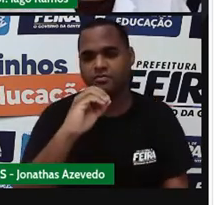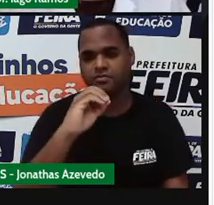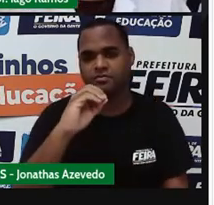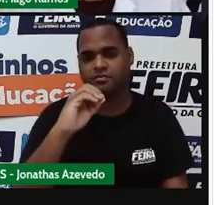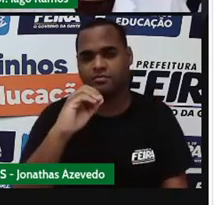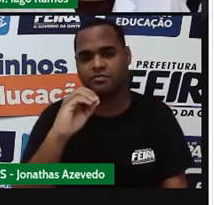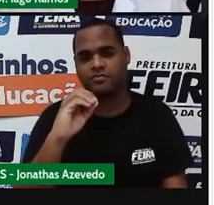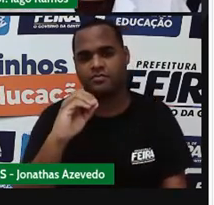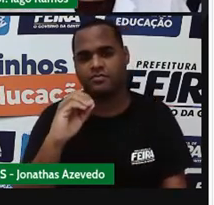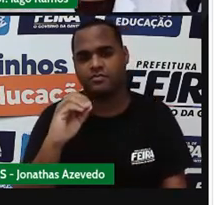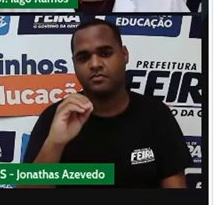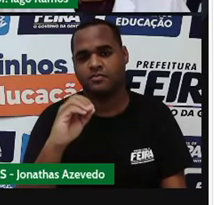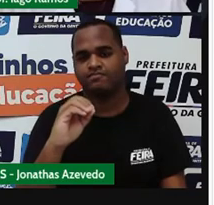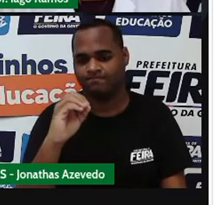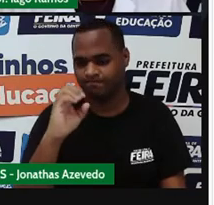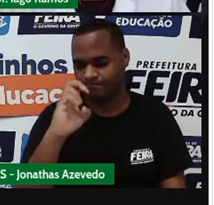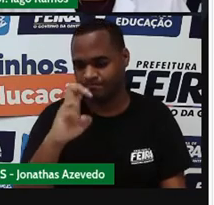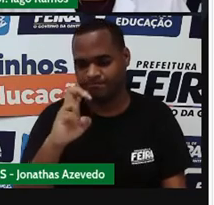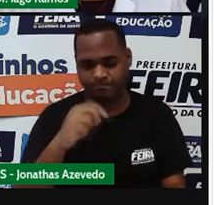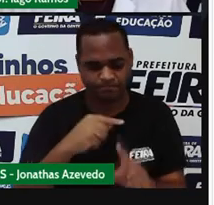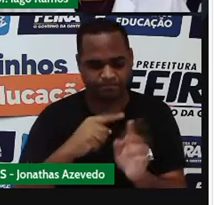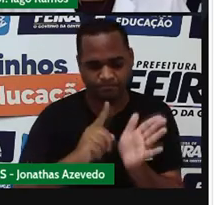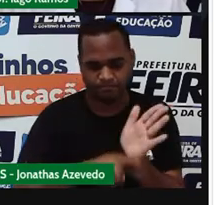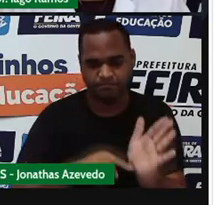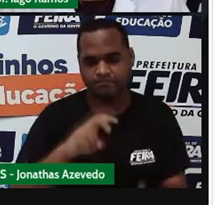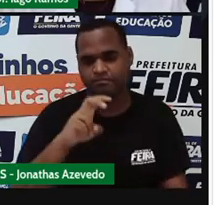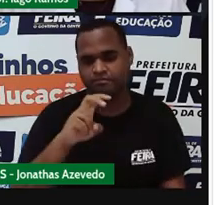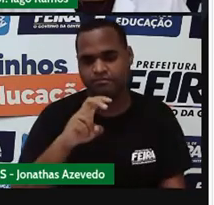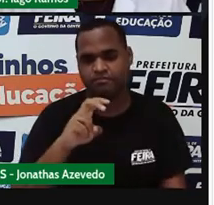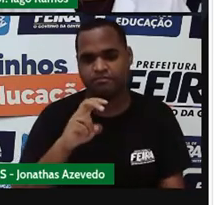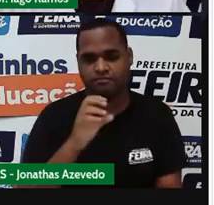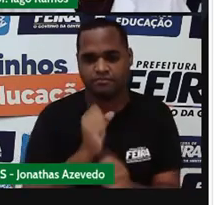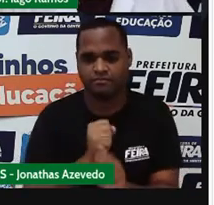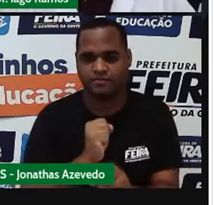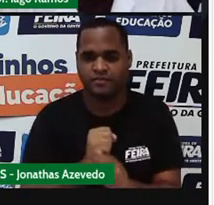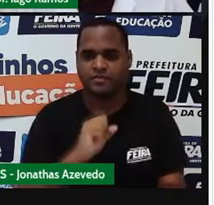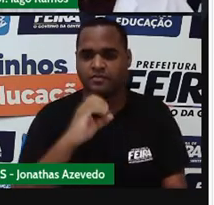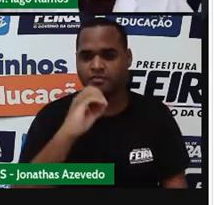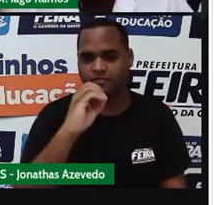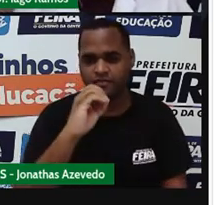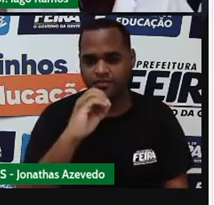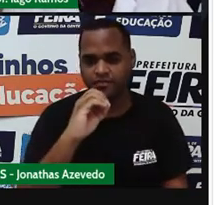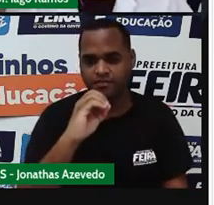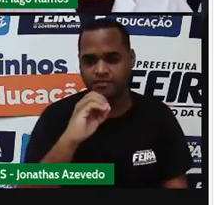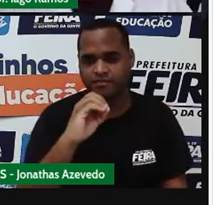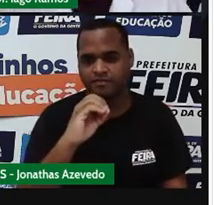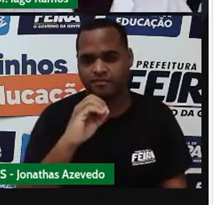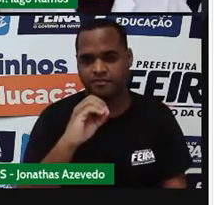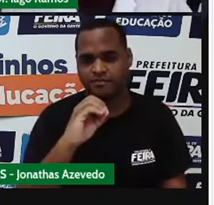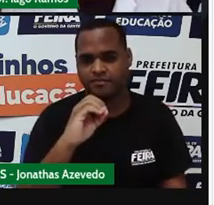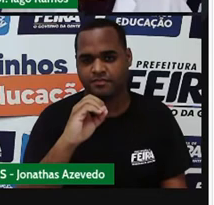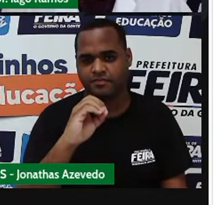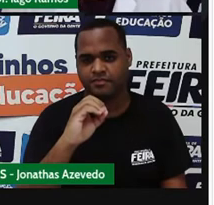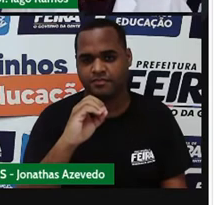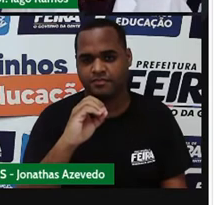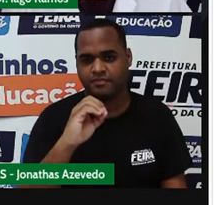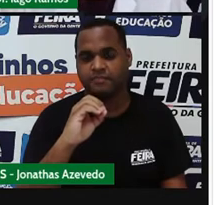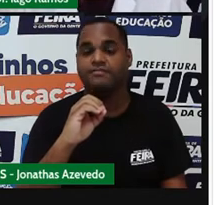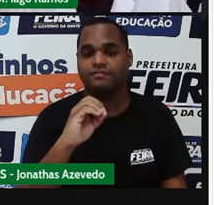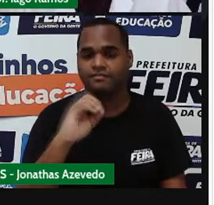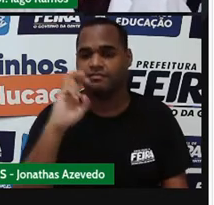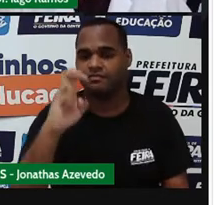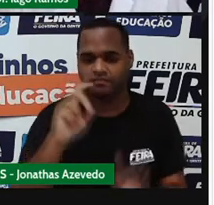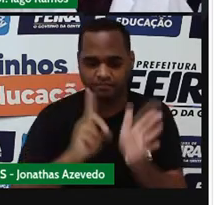Não vou escrever. Vai dar 0. O 5 menos 5 ali vai dar 0. Então vai ficar só o 2x. Vou continuar então.